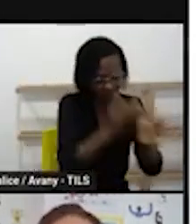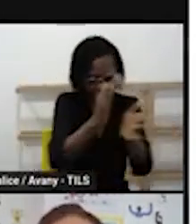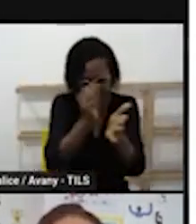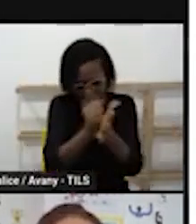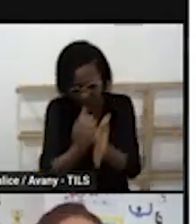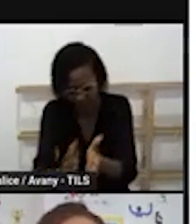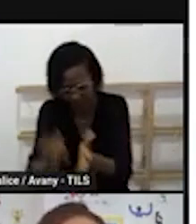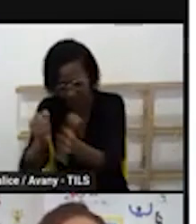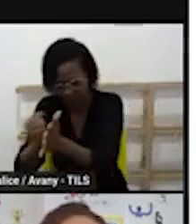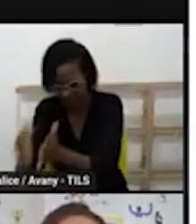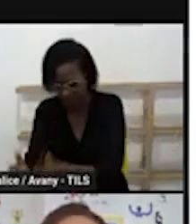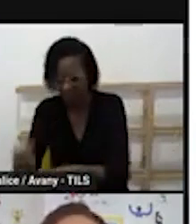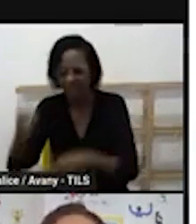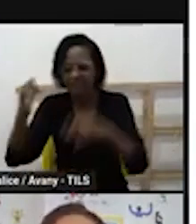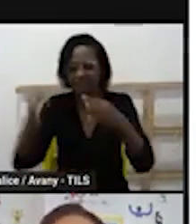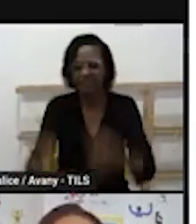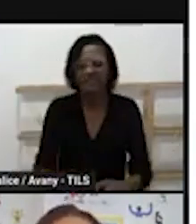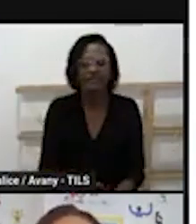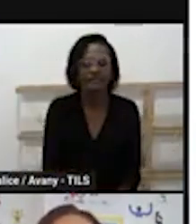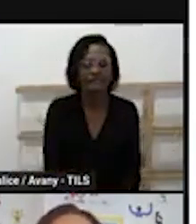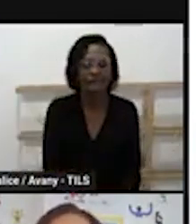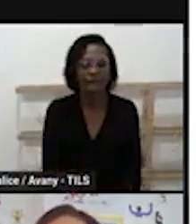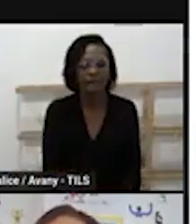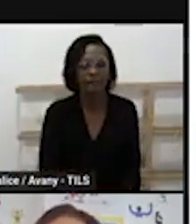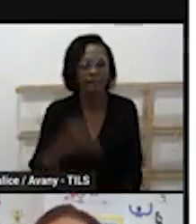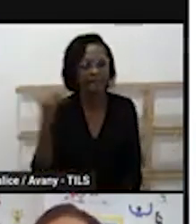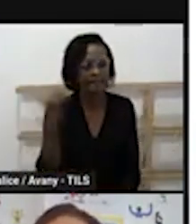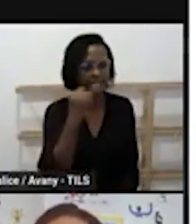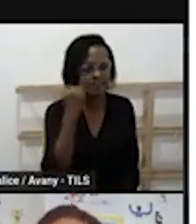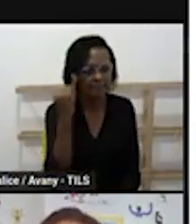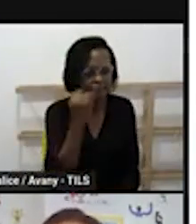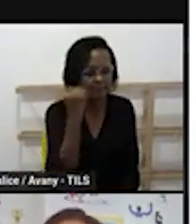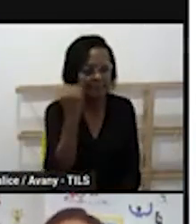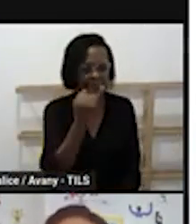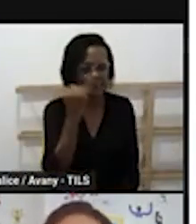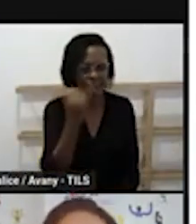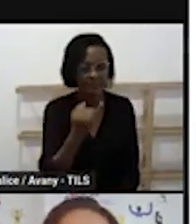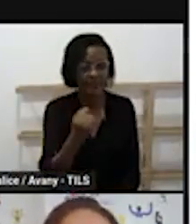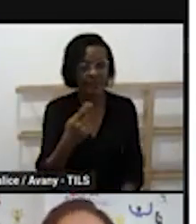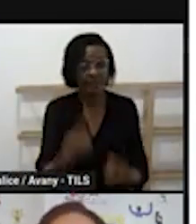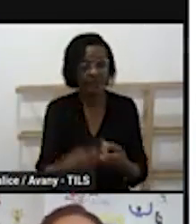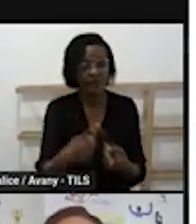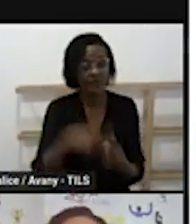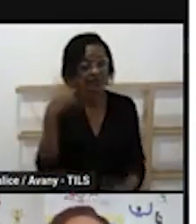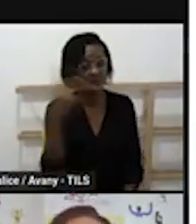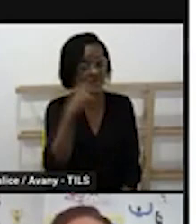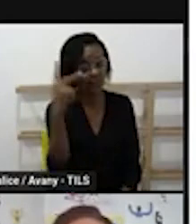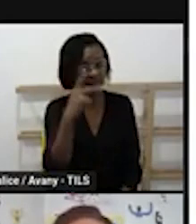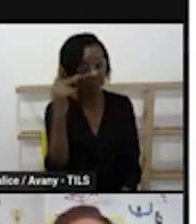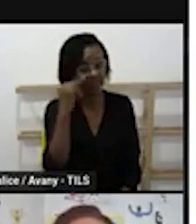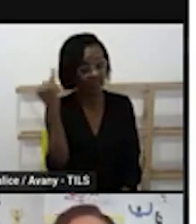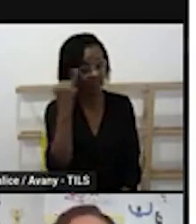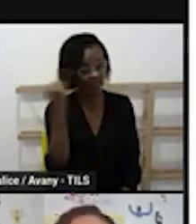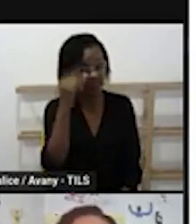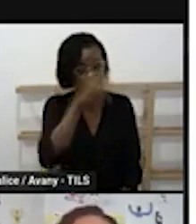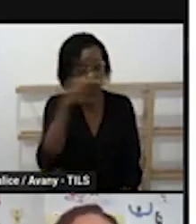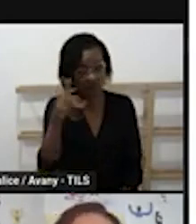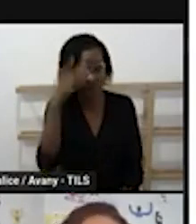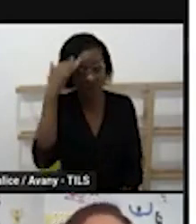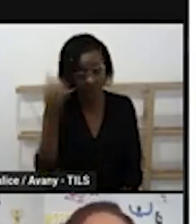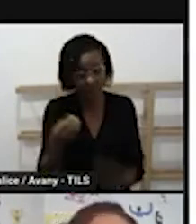que esse tempo ele seja distribuído de uma forma e que a gente consiga realizar o nosso planejamento diário que foi realizado, né?